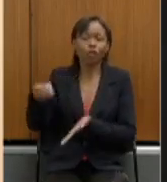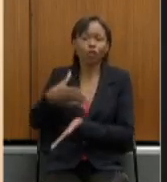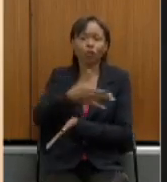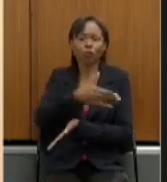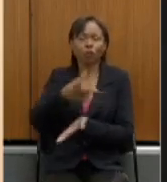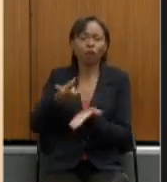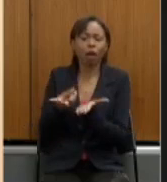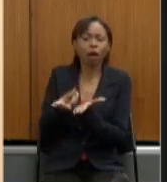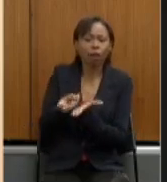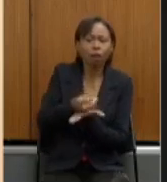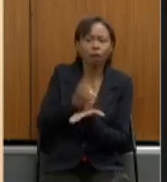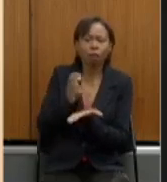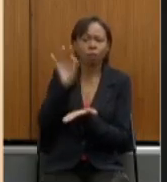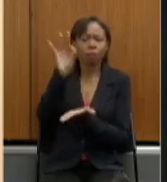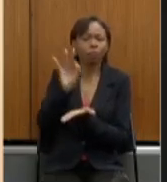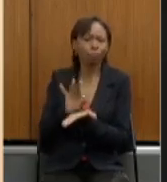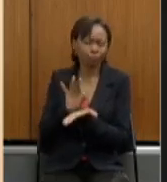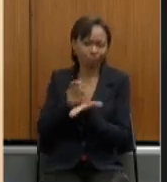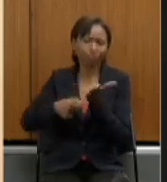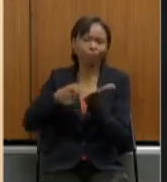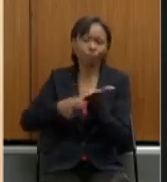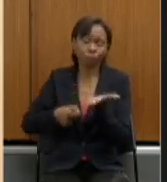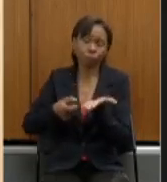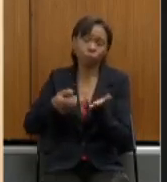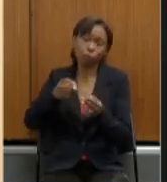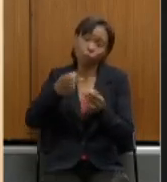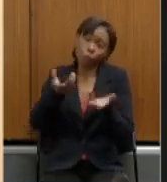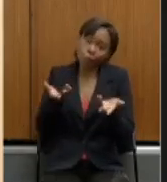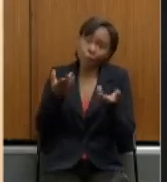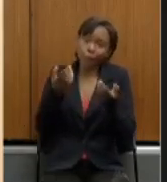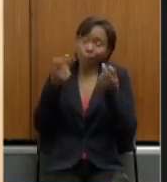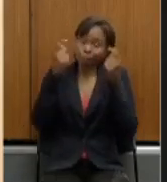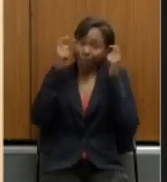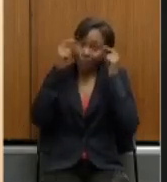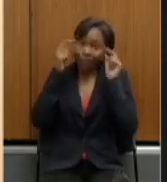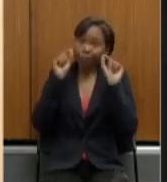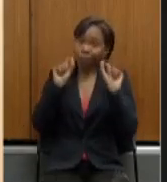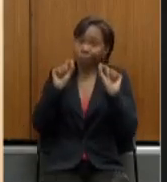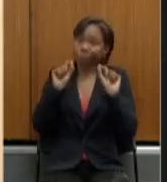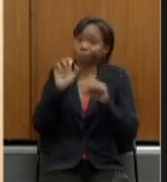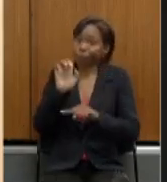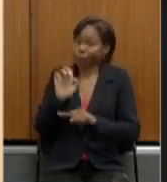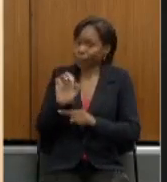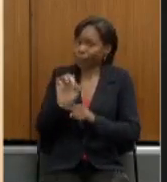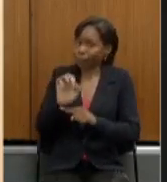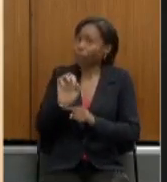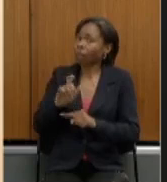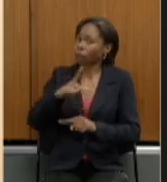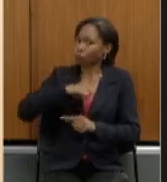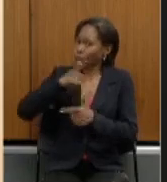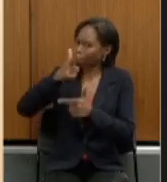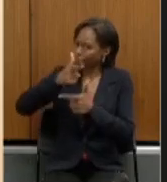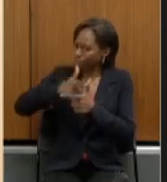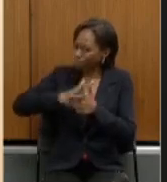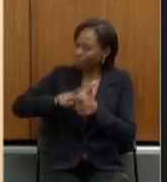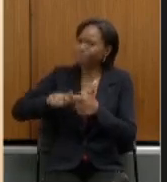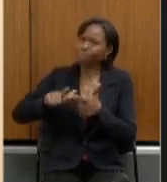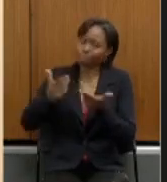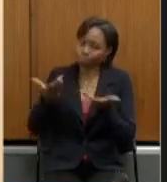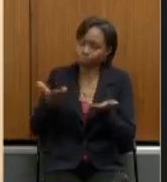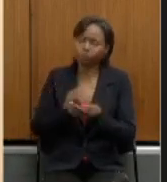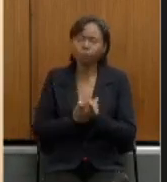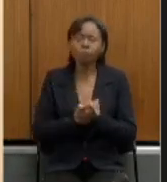considerando que o estado estava realmente numa situação bastante precária isso era fundamental também